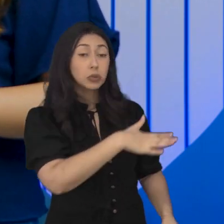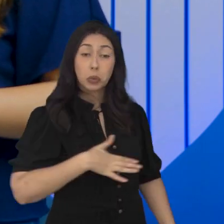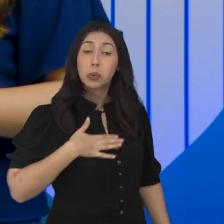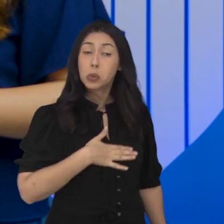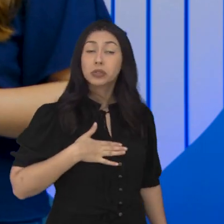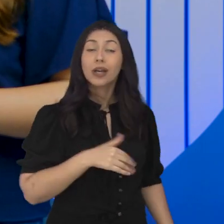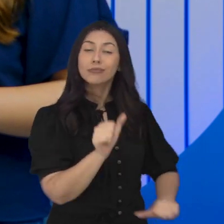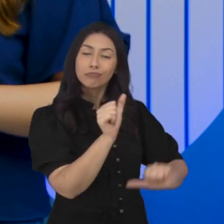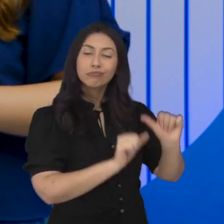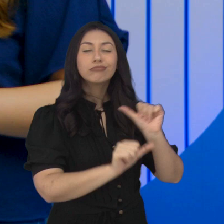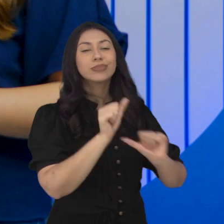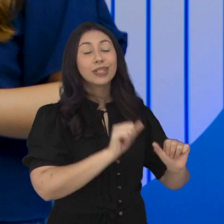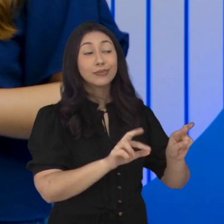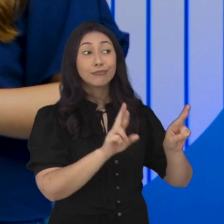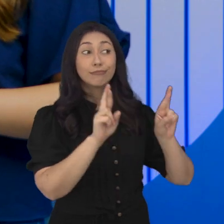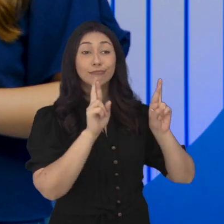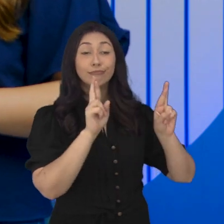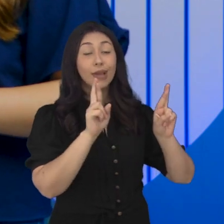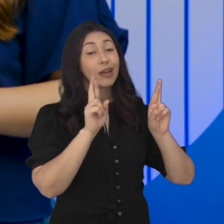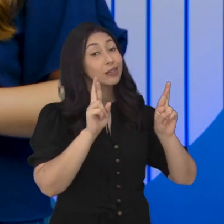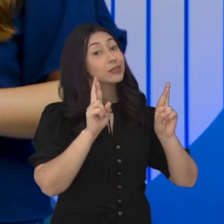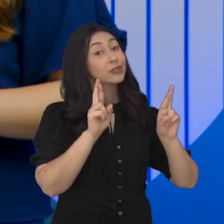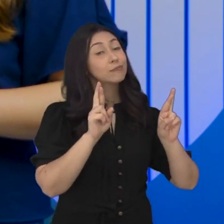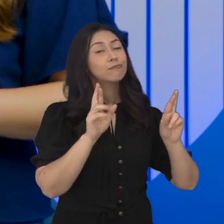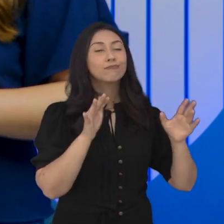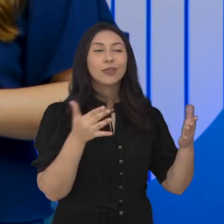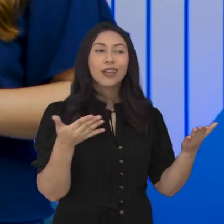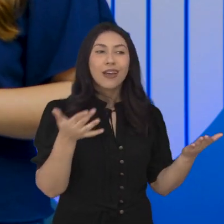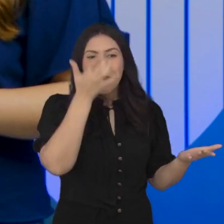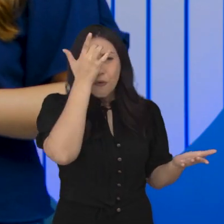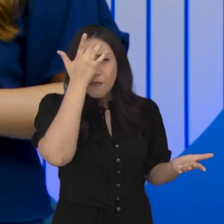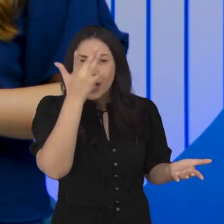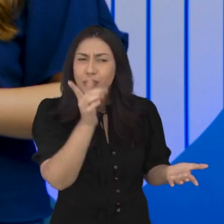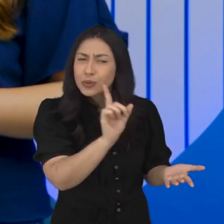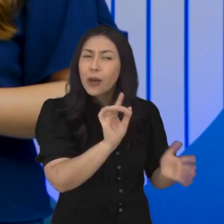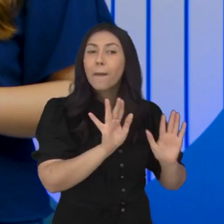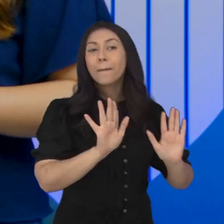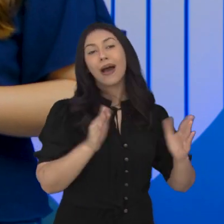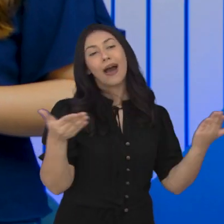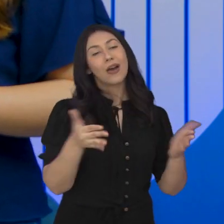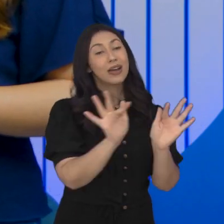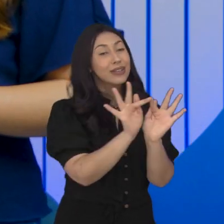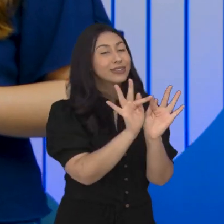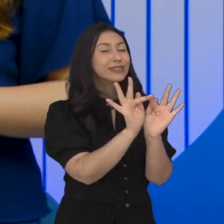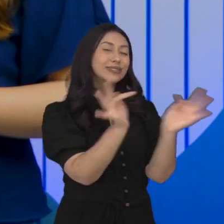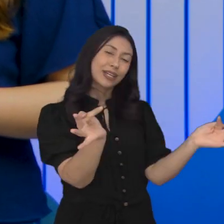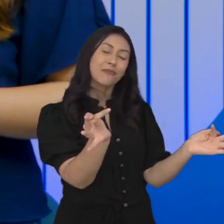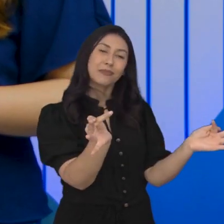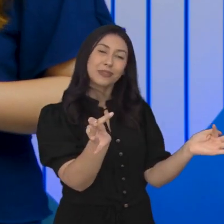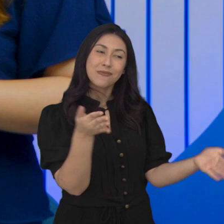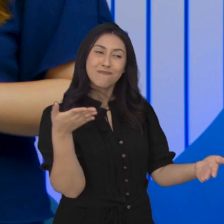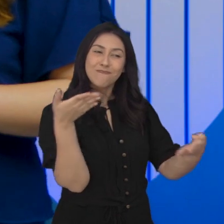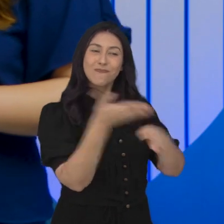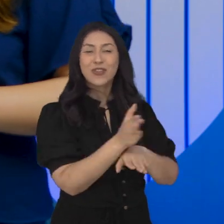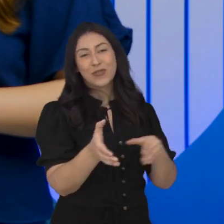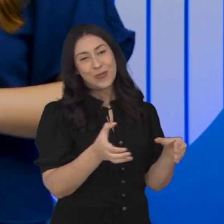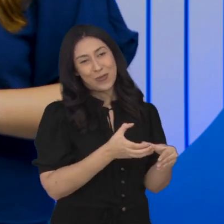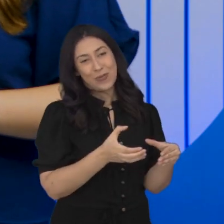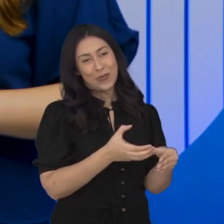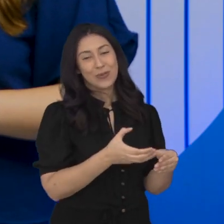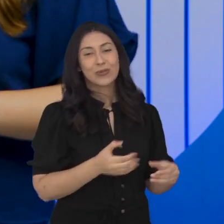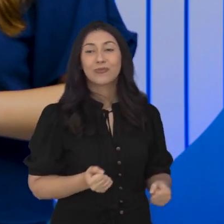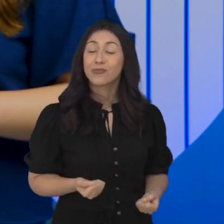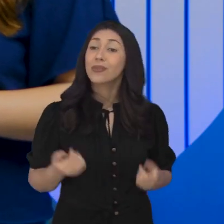deles gostou dessa mudança. Tem uma expectativa aí de que, não de que seja mais fácil, mas de que seja mais simples participar dos